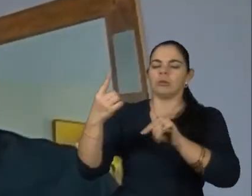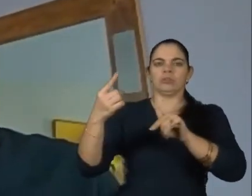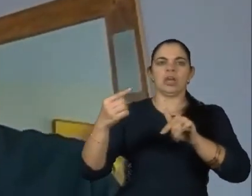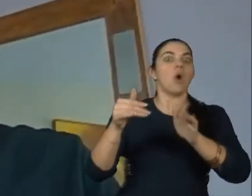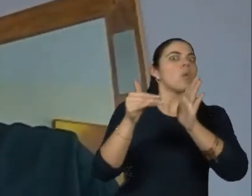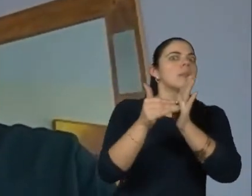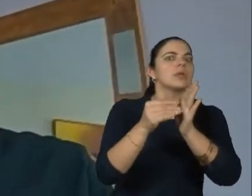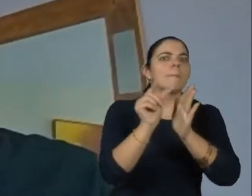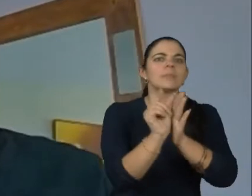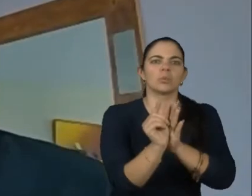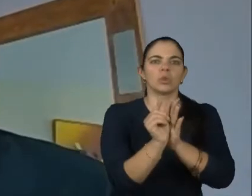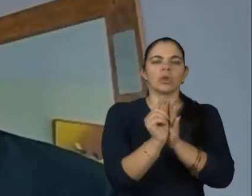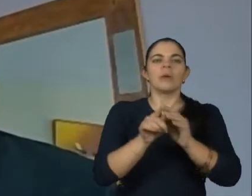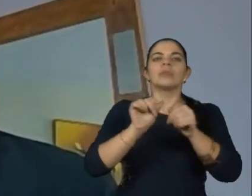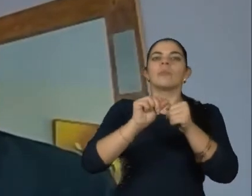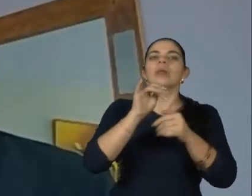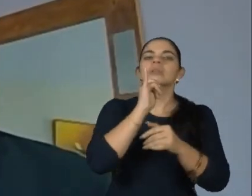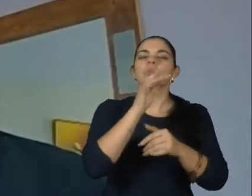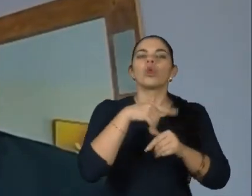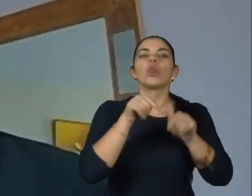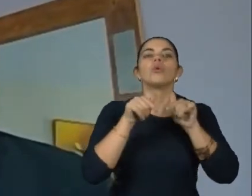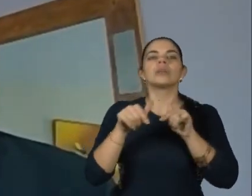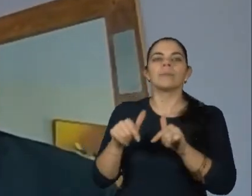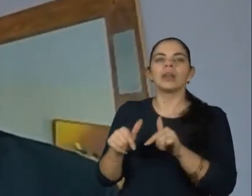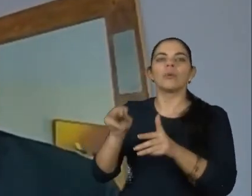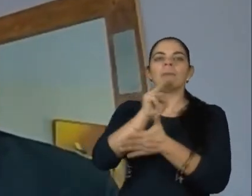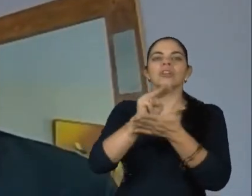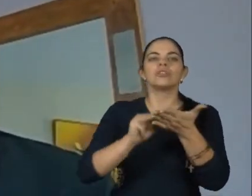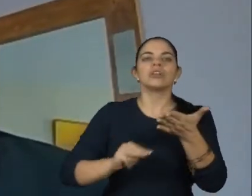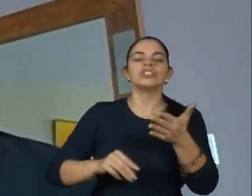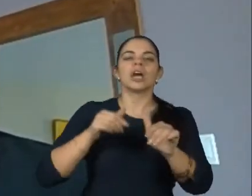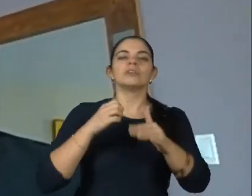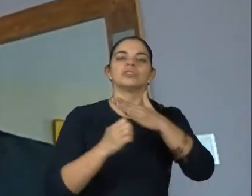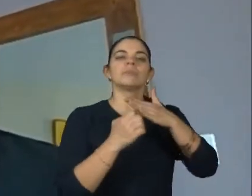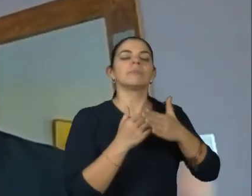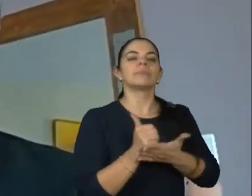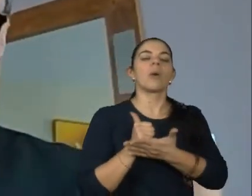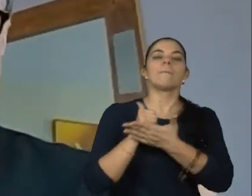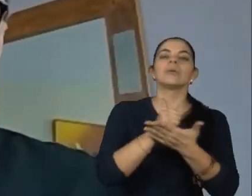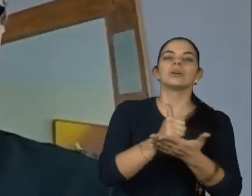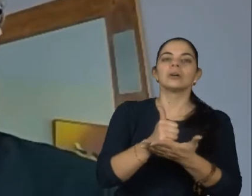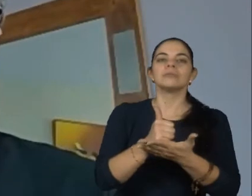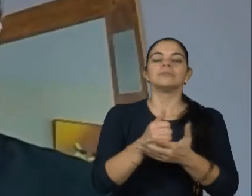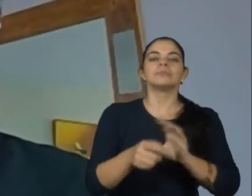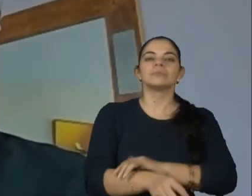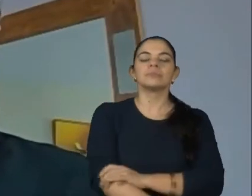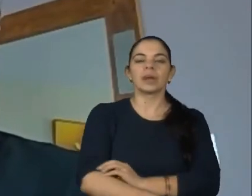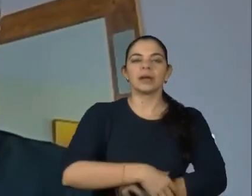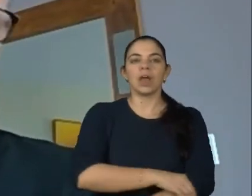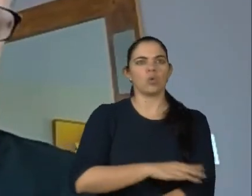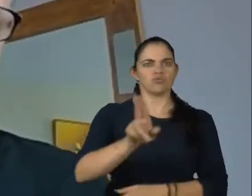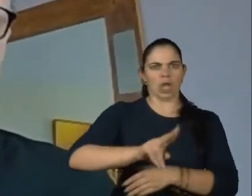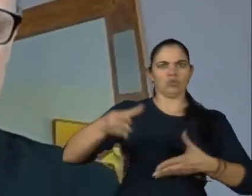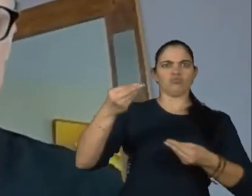Inclusive, no trabalho, a gente tem uma metodologia de emprego apoiado que a gente utiliza, é muito mais utilizada aqui